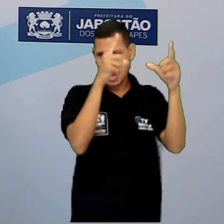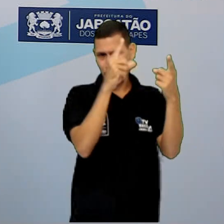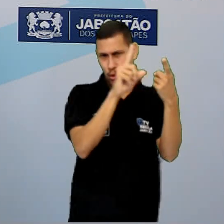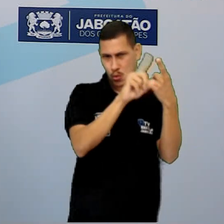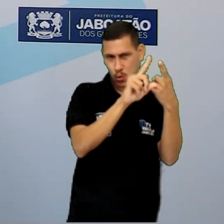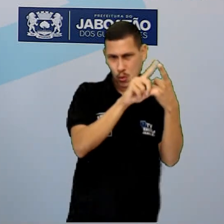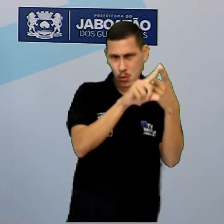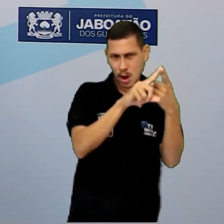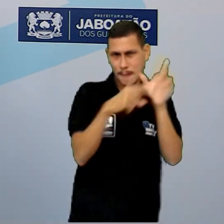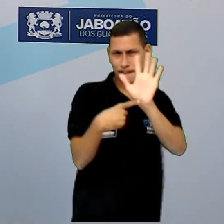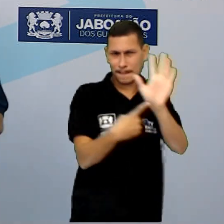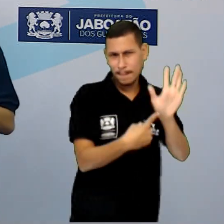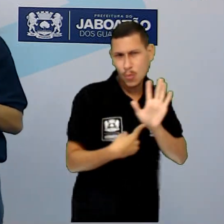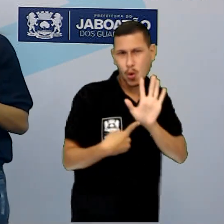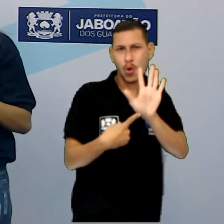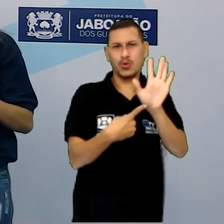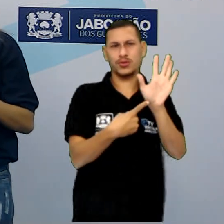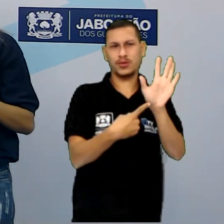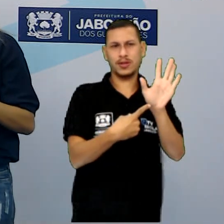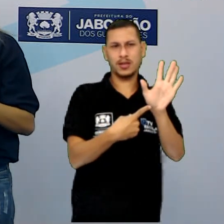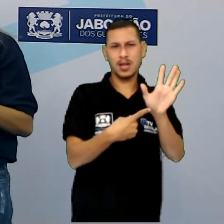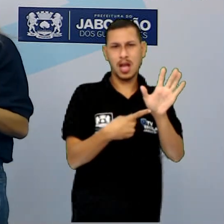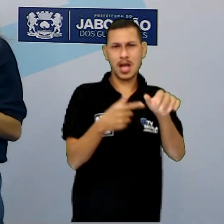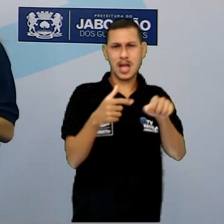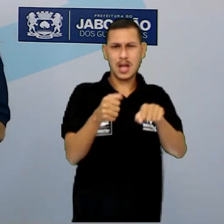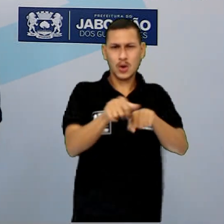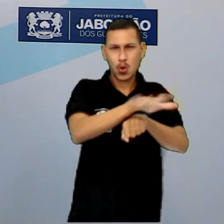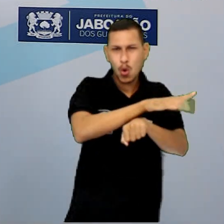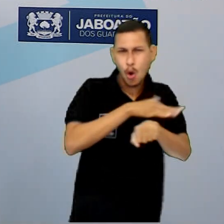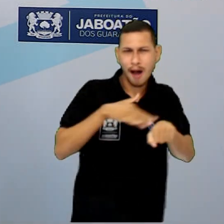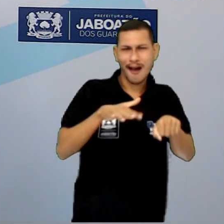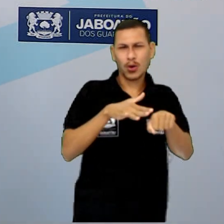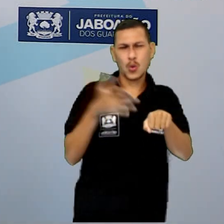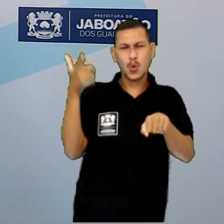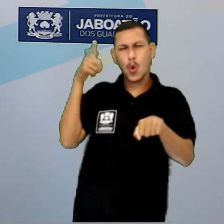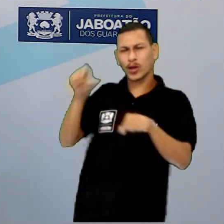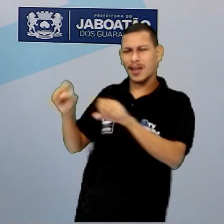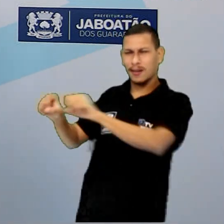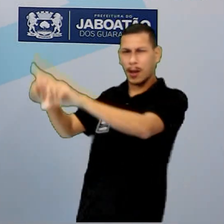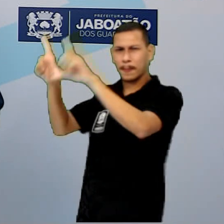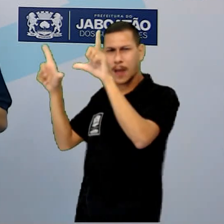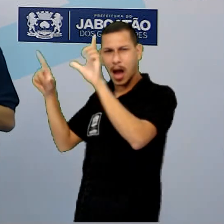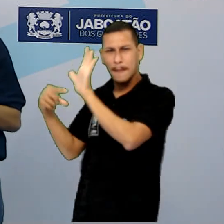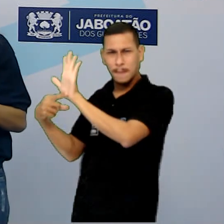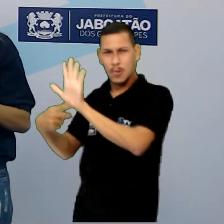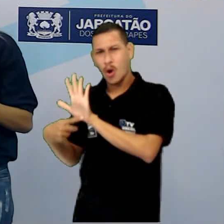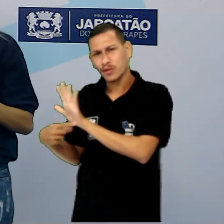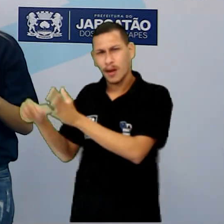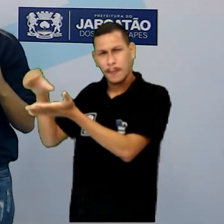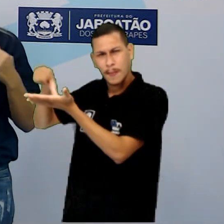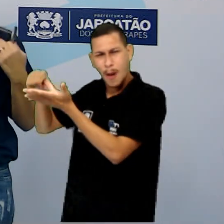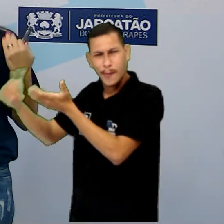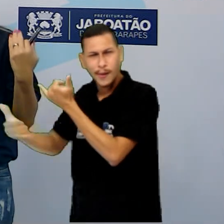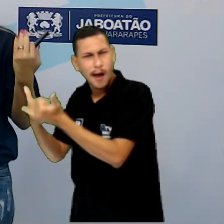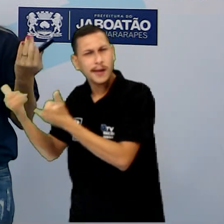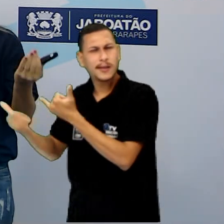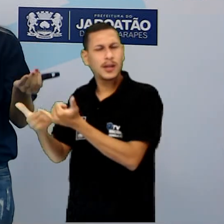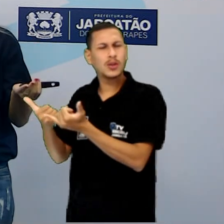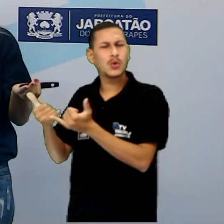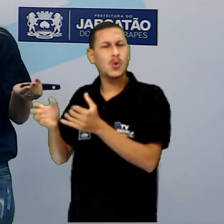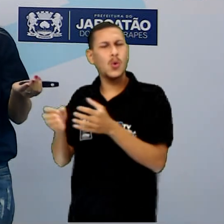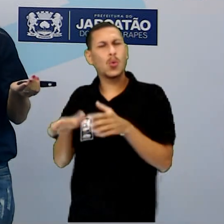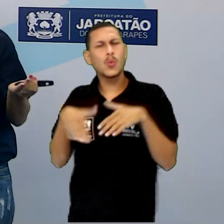o lago. E a outra plaquinha está mostrando o parquinho de brinquedos. Então, para